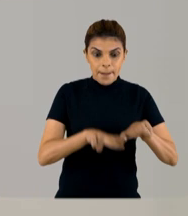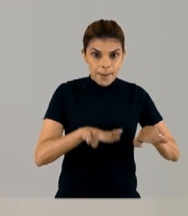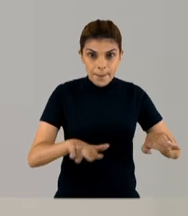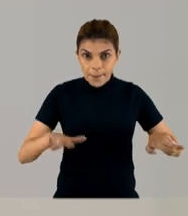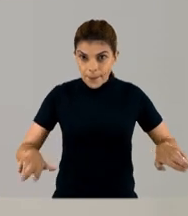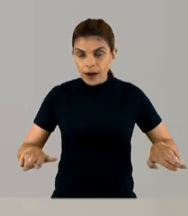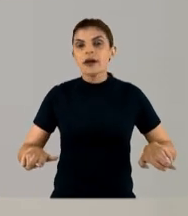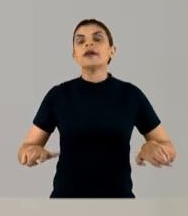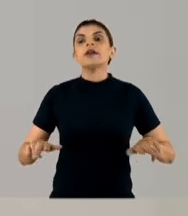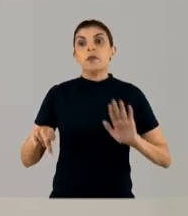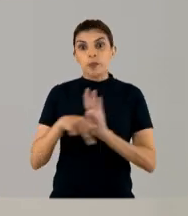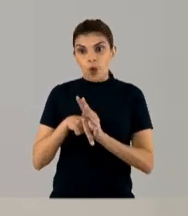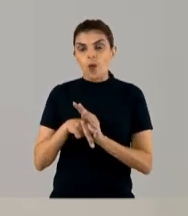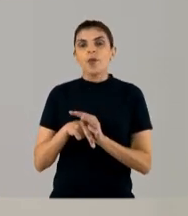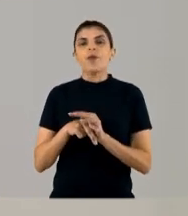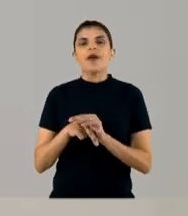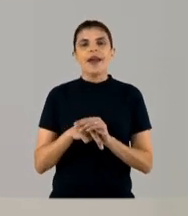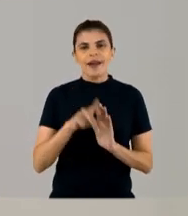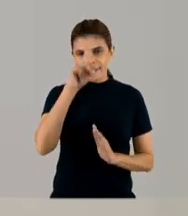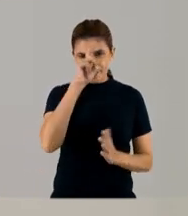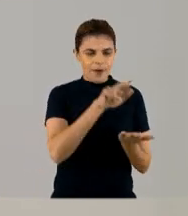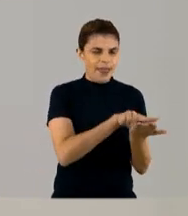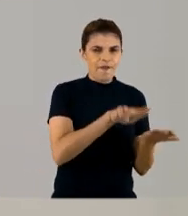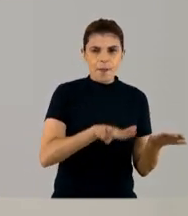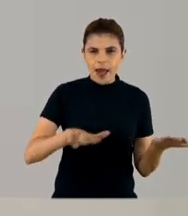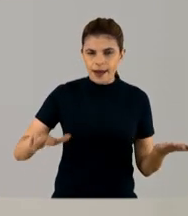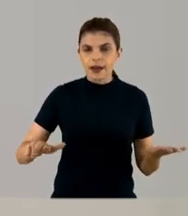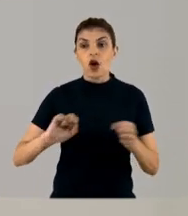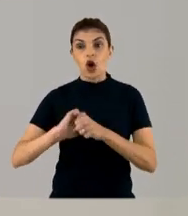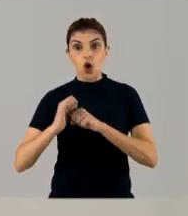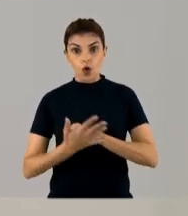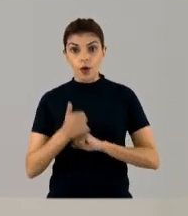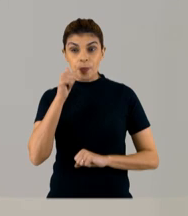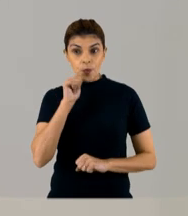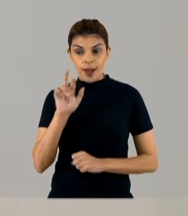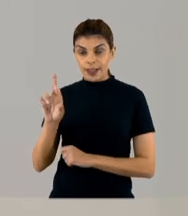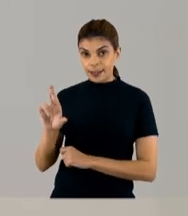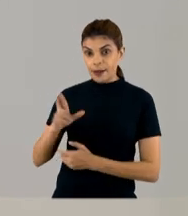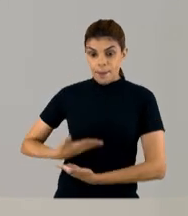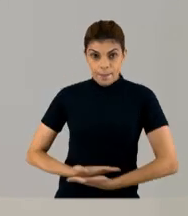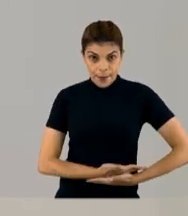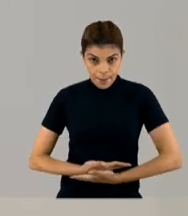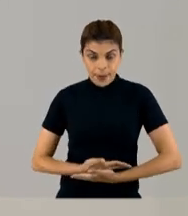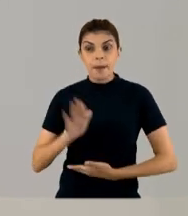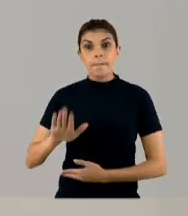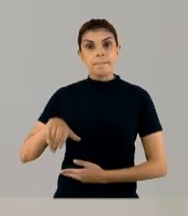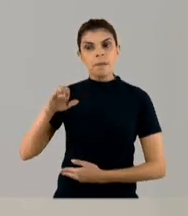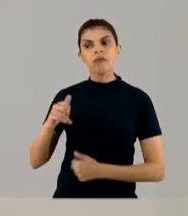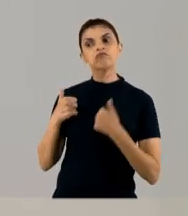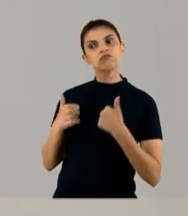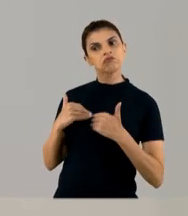na nossa unidade de COVID, uma enfermaria específica de COVID, essas gestantes, se o bebê e a mãe estiverem clinicamente